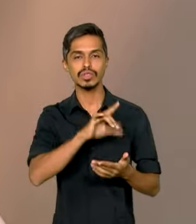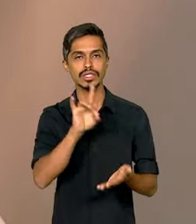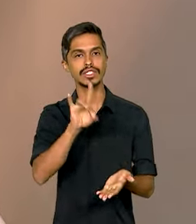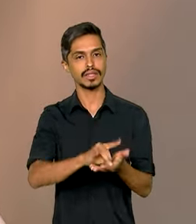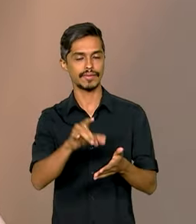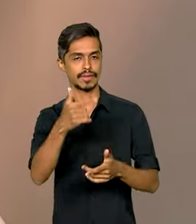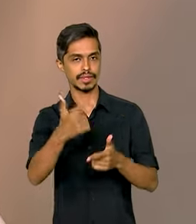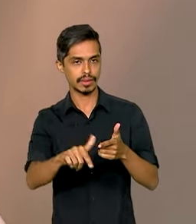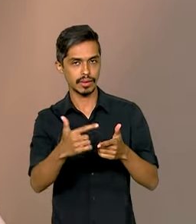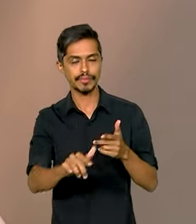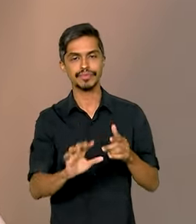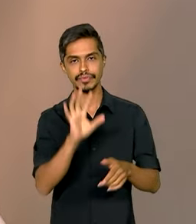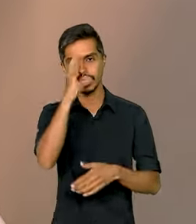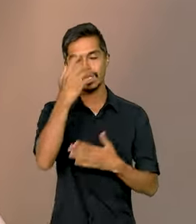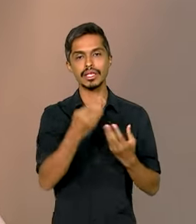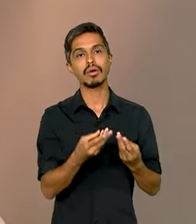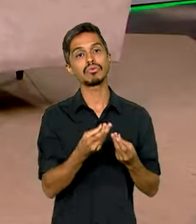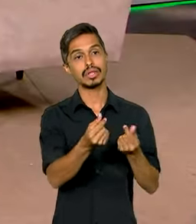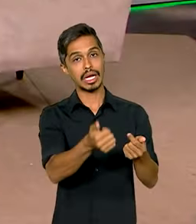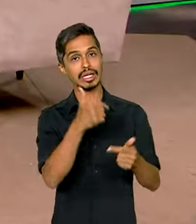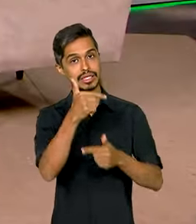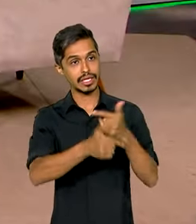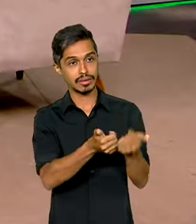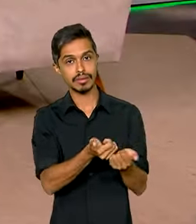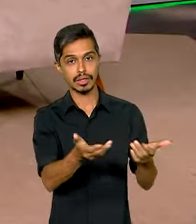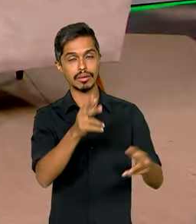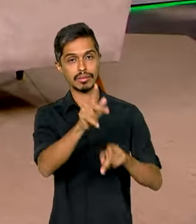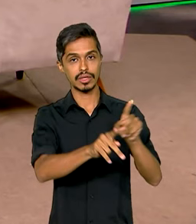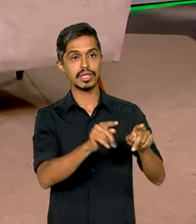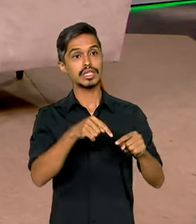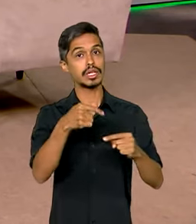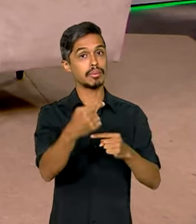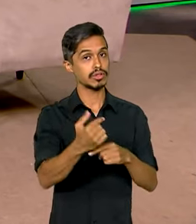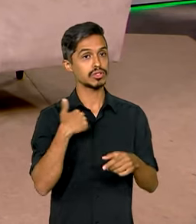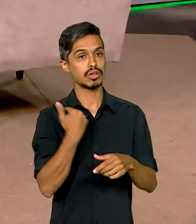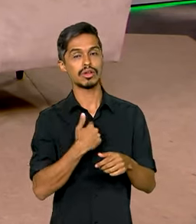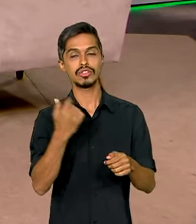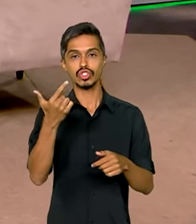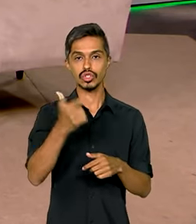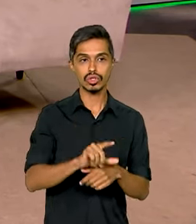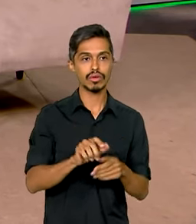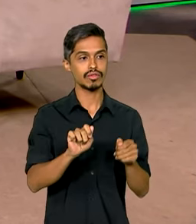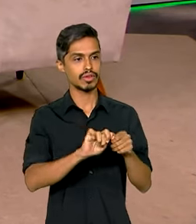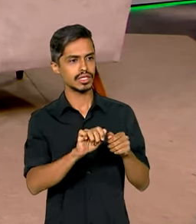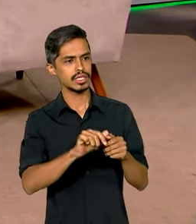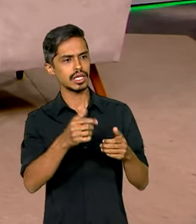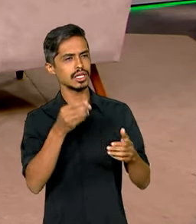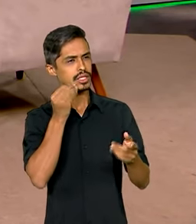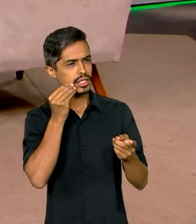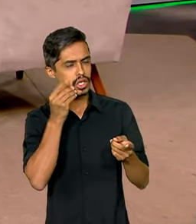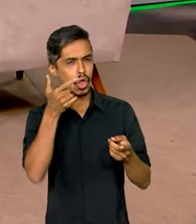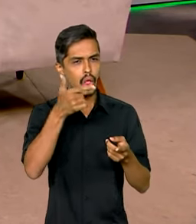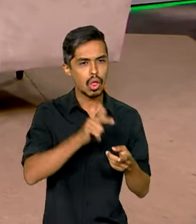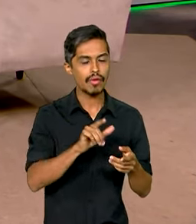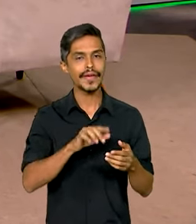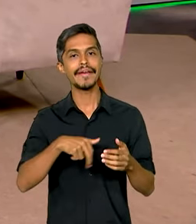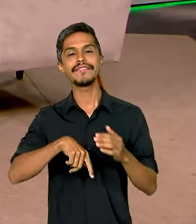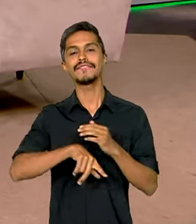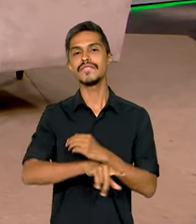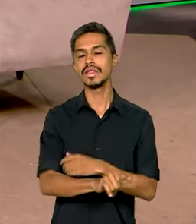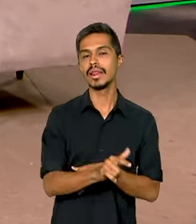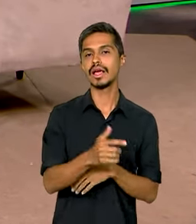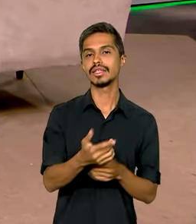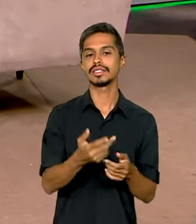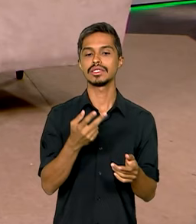de qualidade para a população. Após isso, faremos uma nova aferição em loco. E daí iremos reconhecer aquelas que